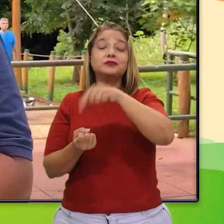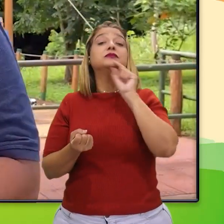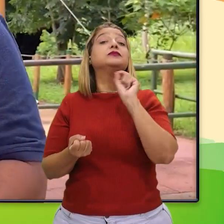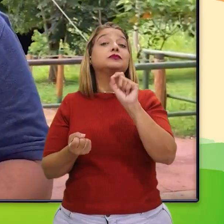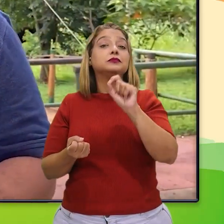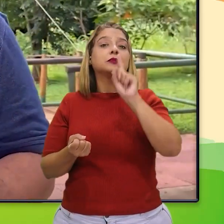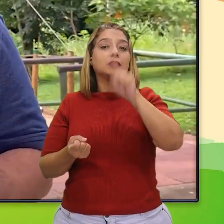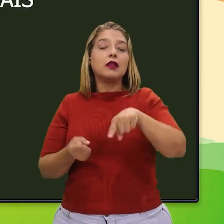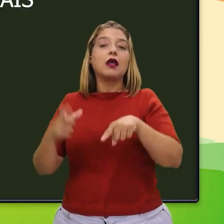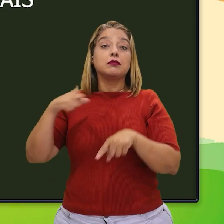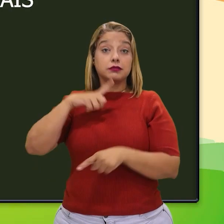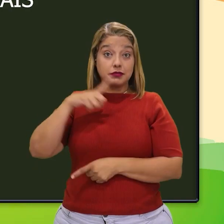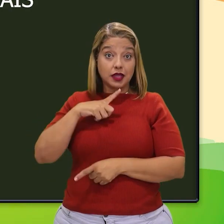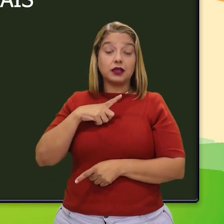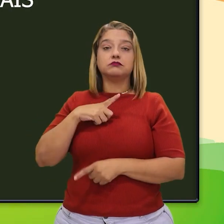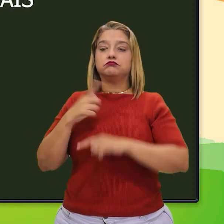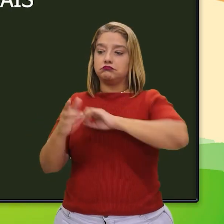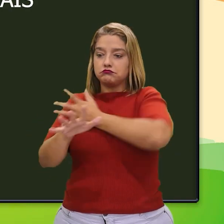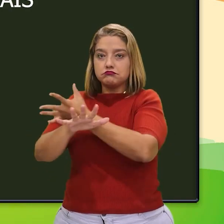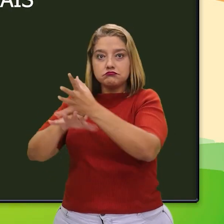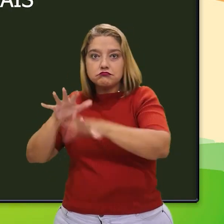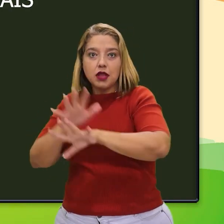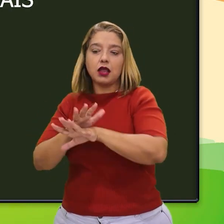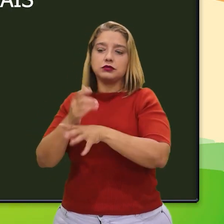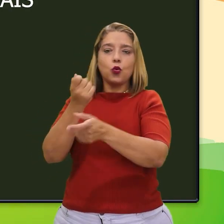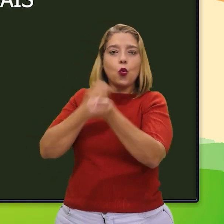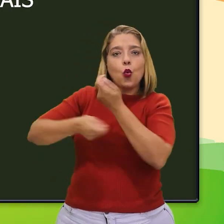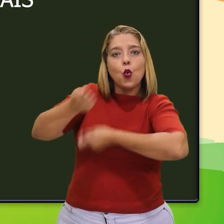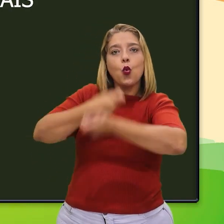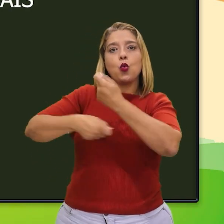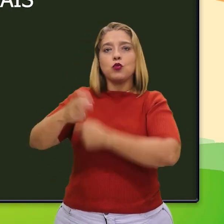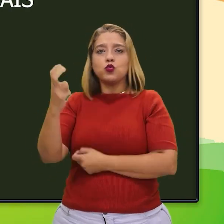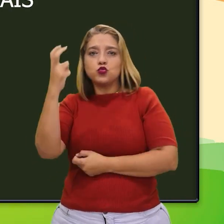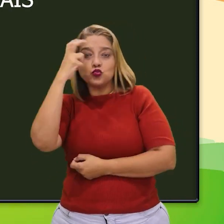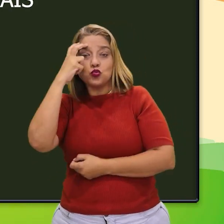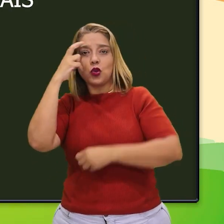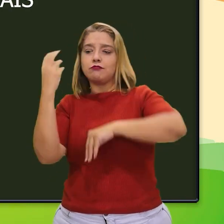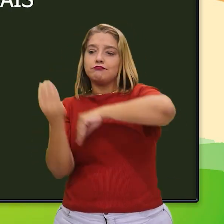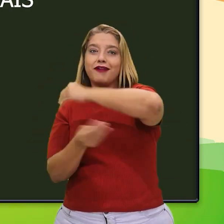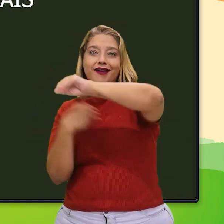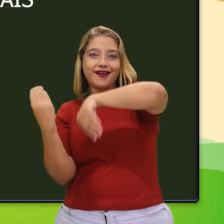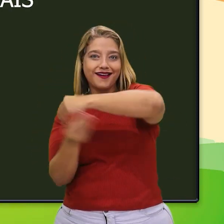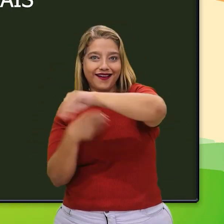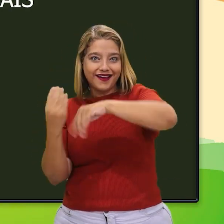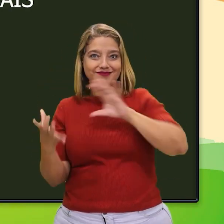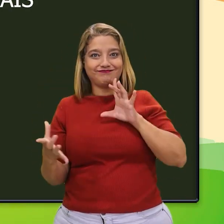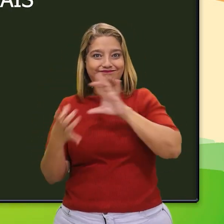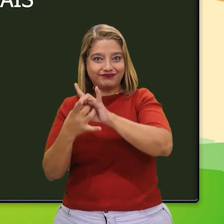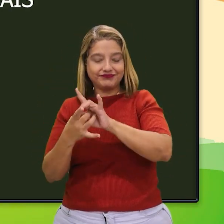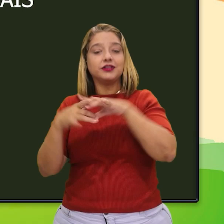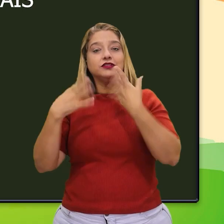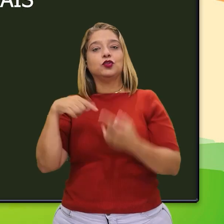sustentabilidade envolve tanto a questão ambiental, econômica, cultural também. Então é importante que a gente compreenda. E a